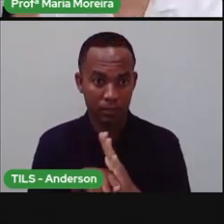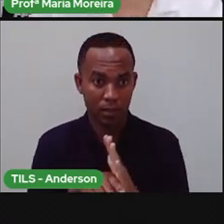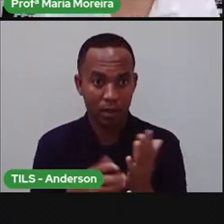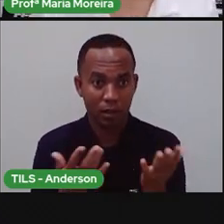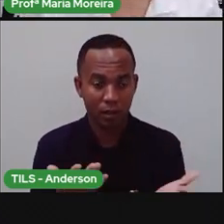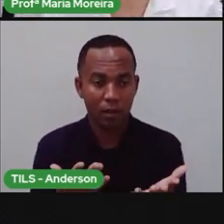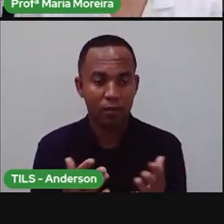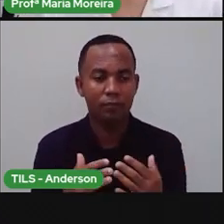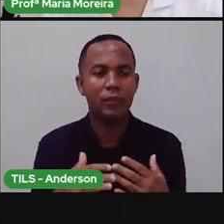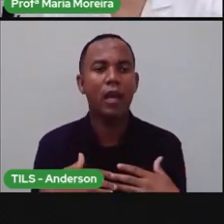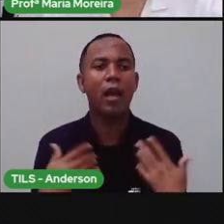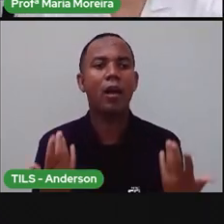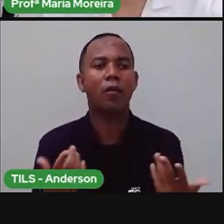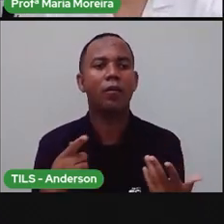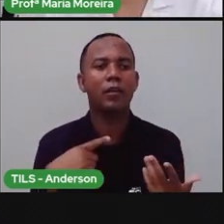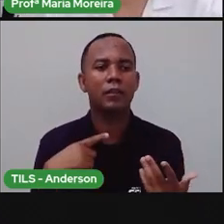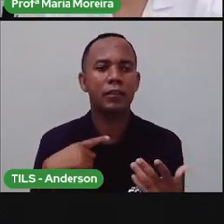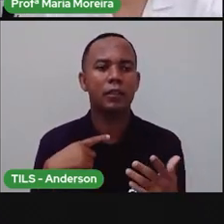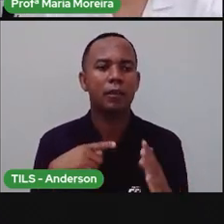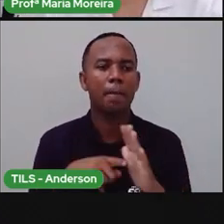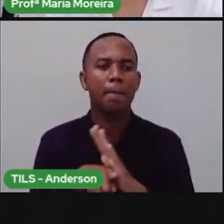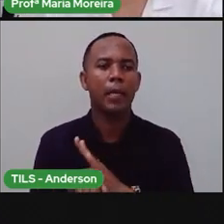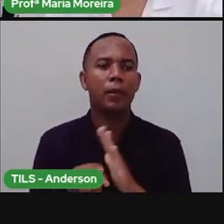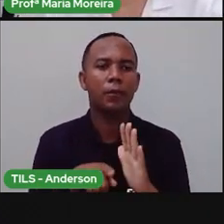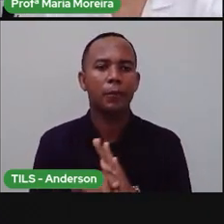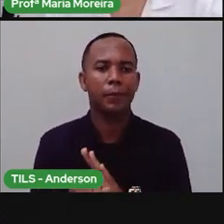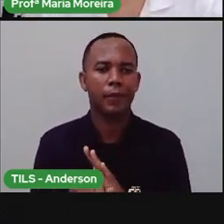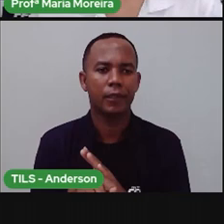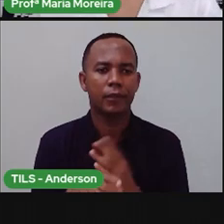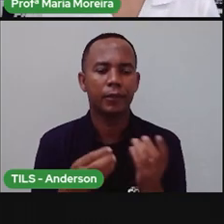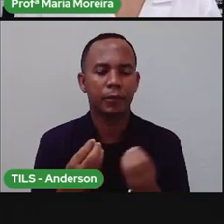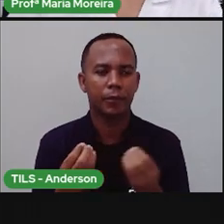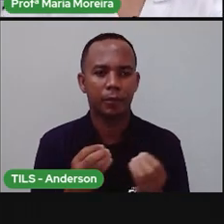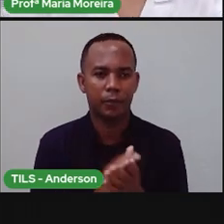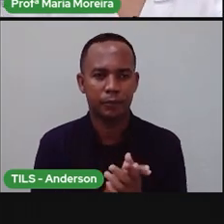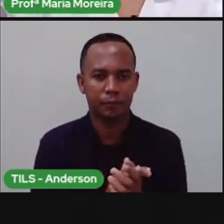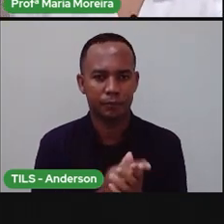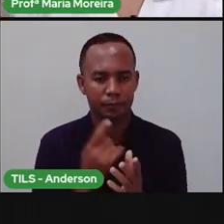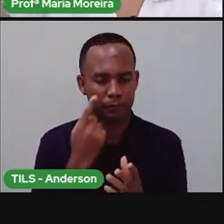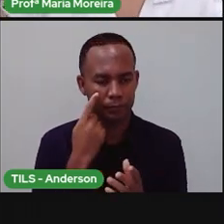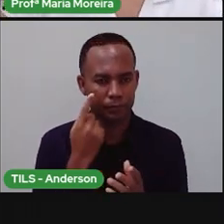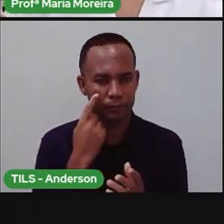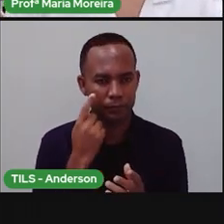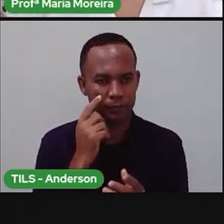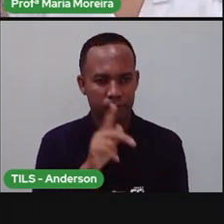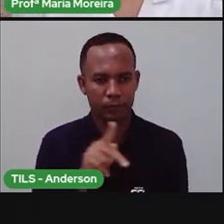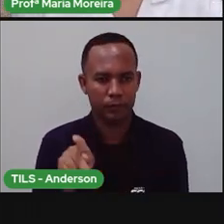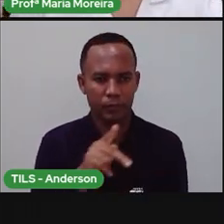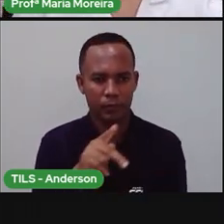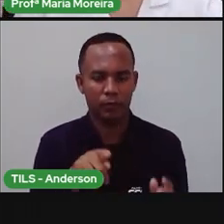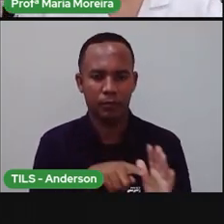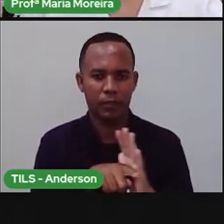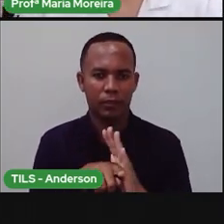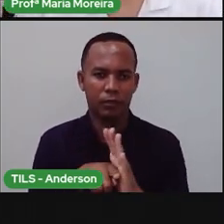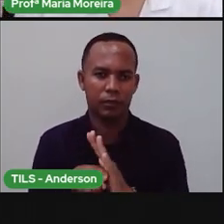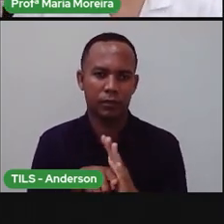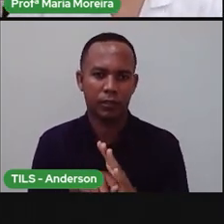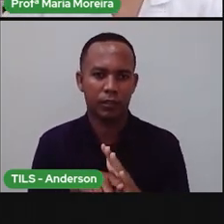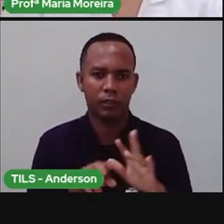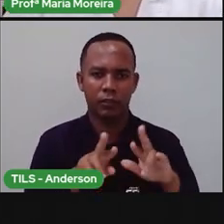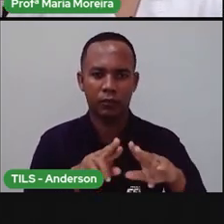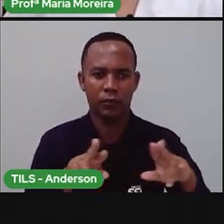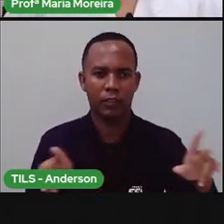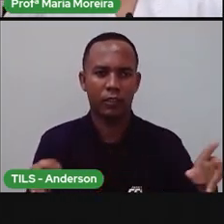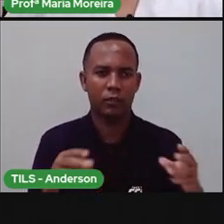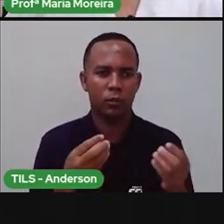E agora, a Pro tem as perguntas para vocês, né? Eu disse que a Pro falou sobre pesquisar, sobre esses vários tipos de textos.